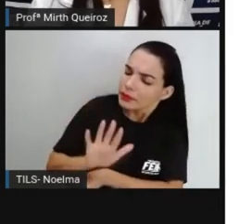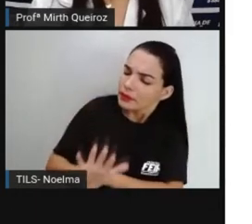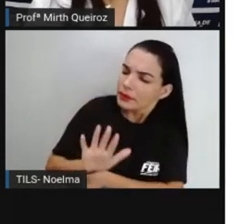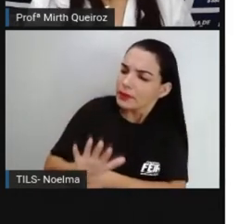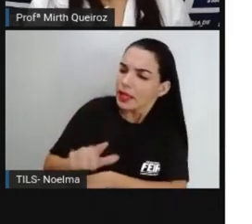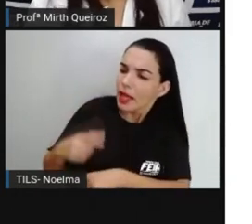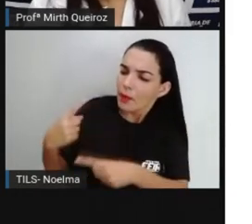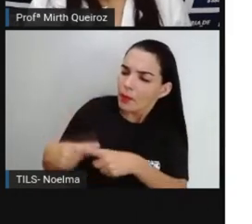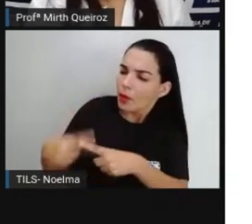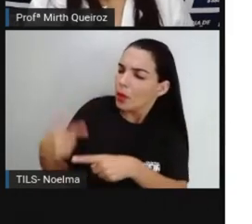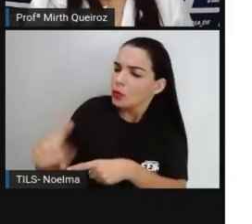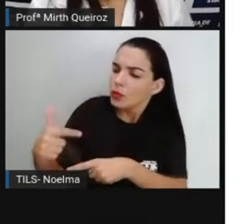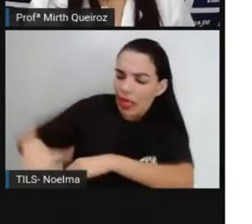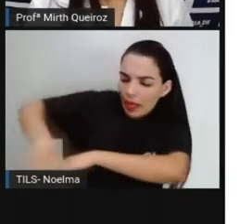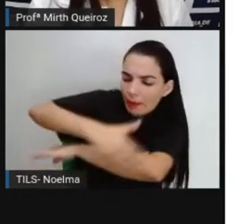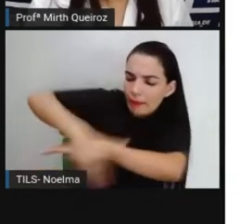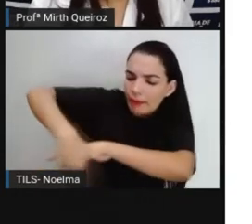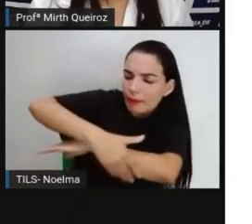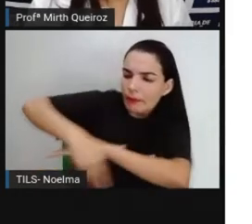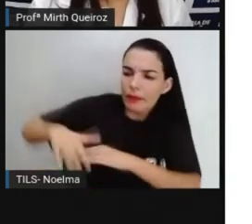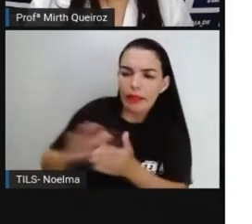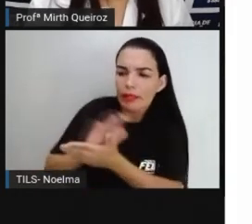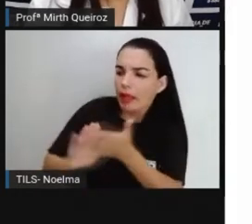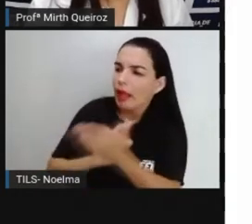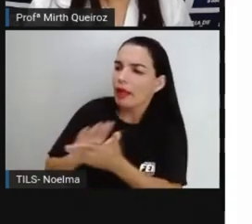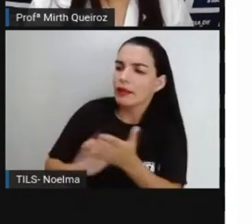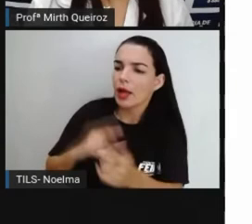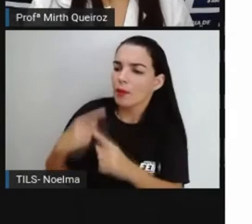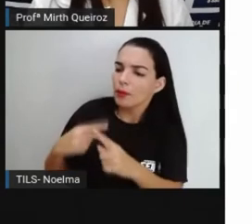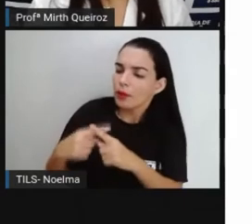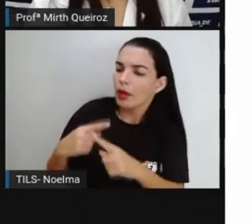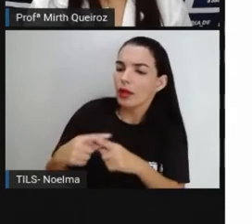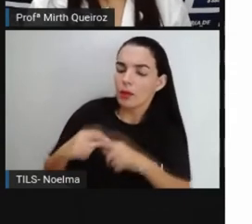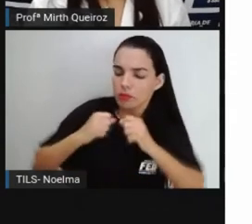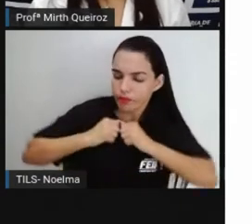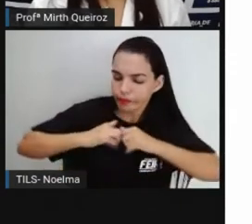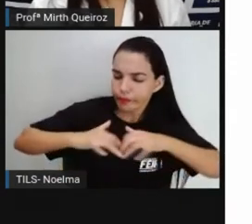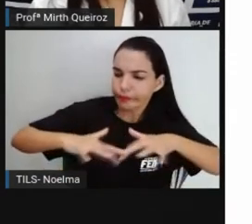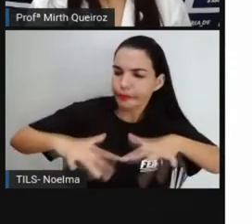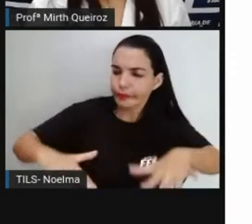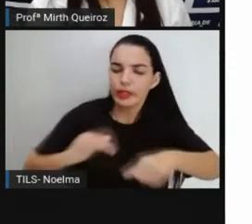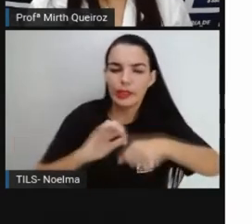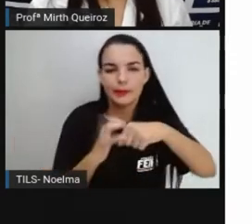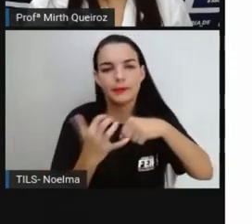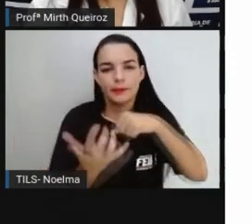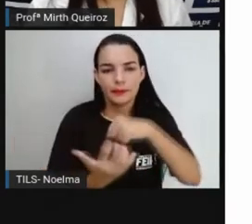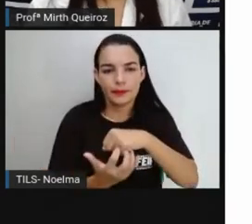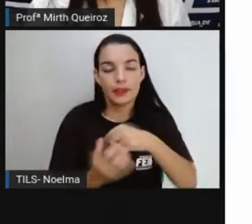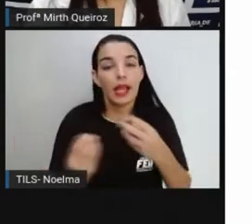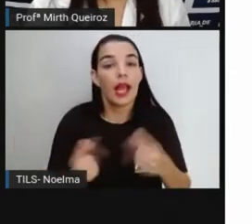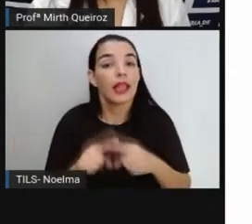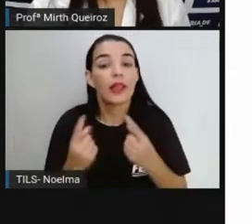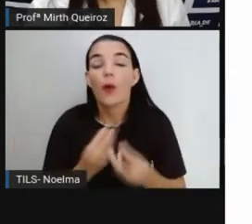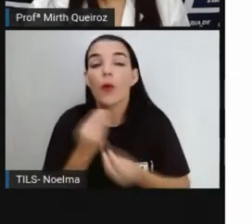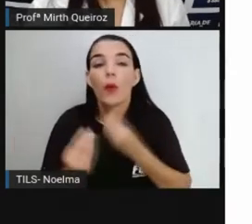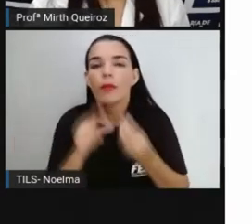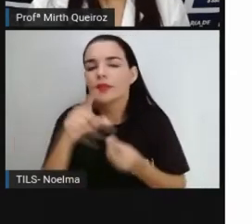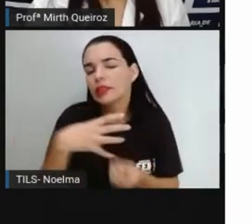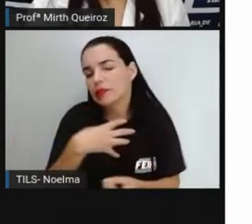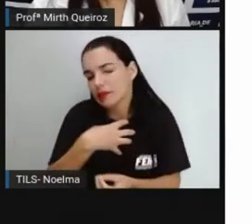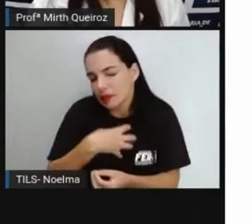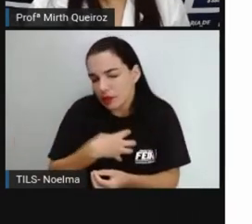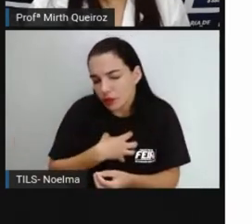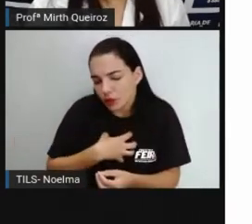rua Então ninguém pode estar na rua devido aí o quê? A pandemia, né Como é que vocês se sentiram aí